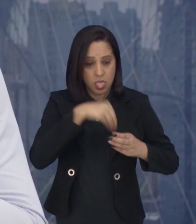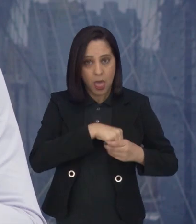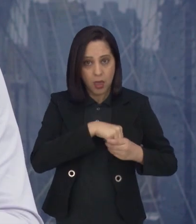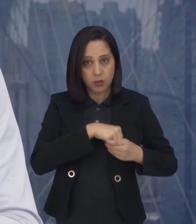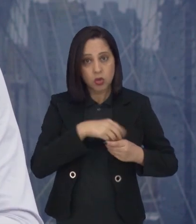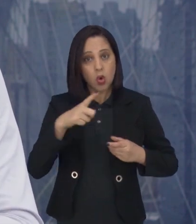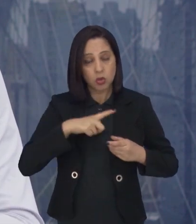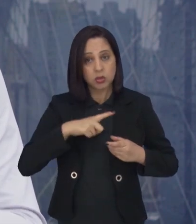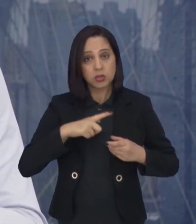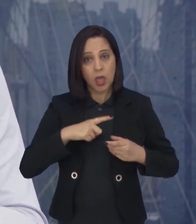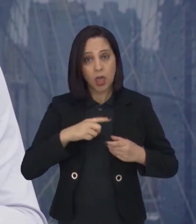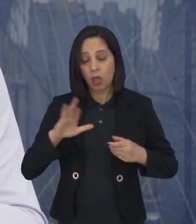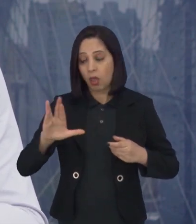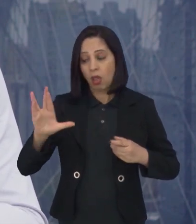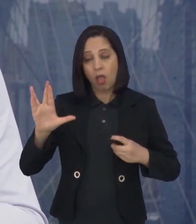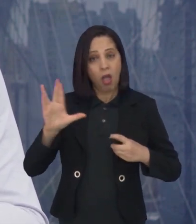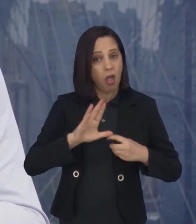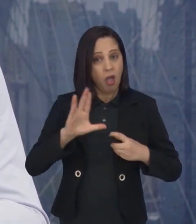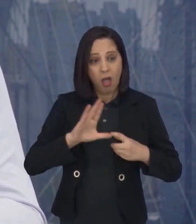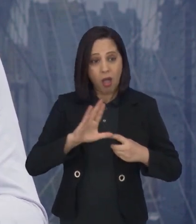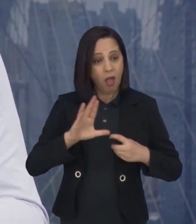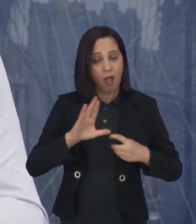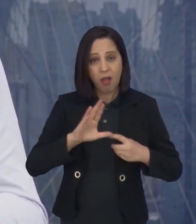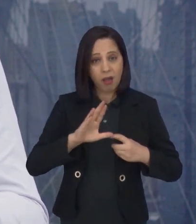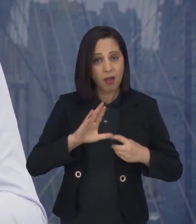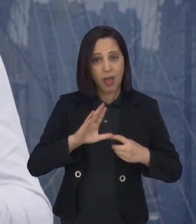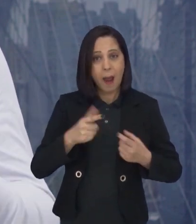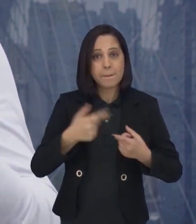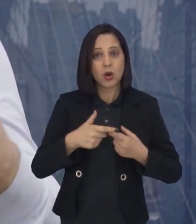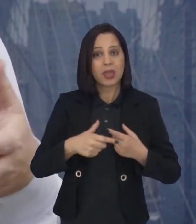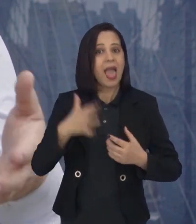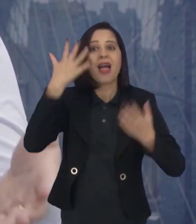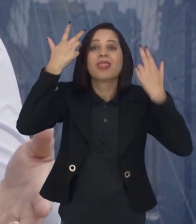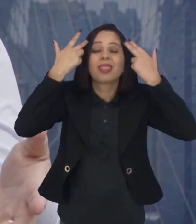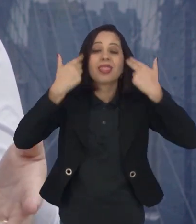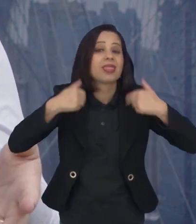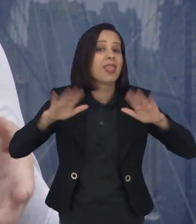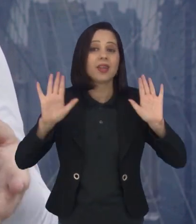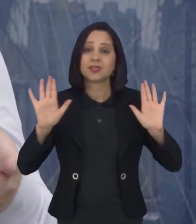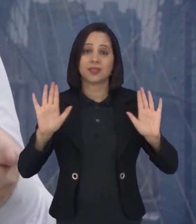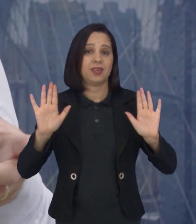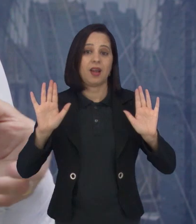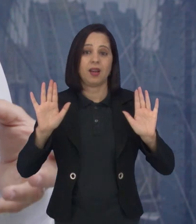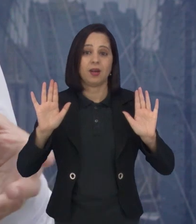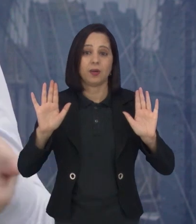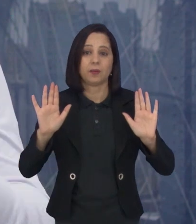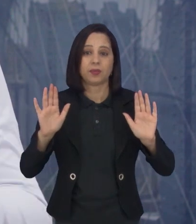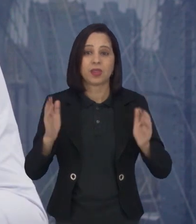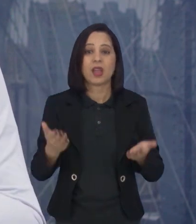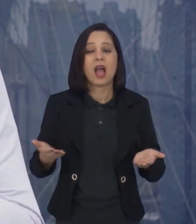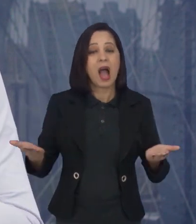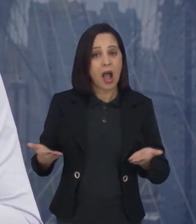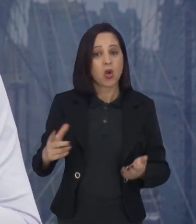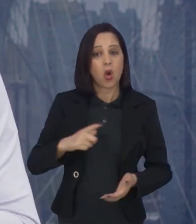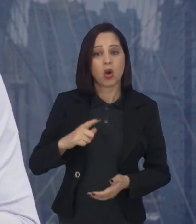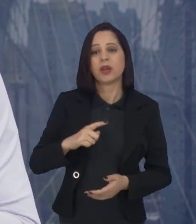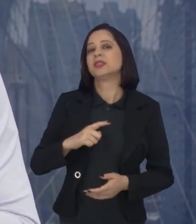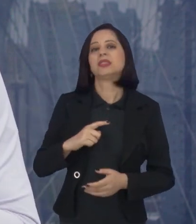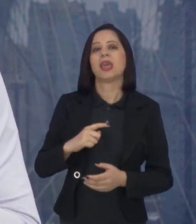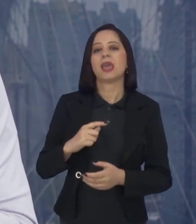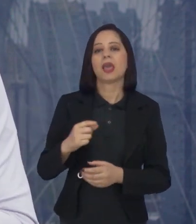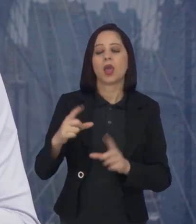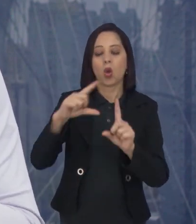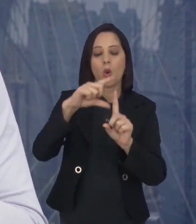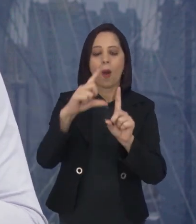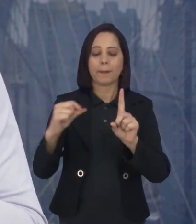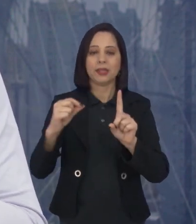O meu corpo produz isso. É uma substância produzida pelo nosso corpo que tem numa planta. Hoje a gente já tem a nova planta do Cerrado Brasileiro, que é